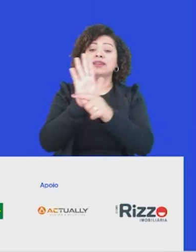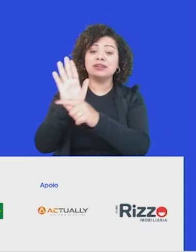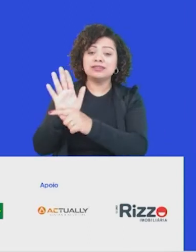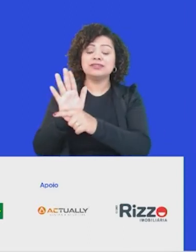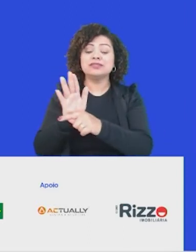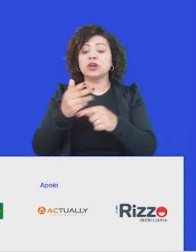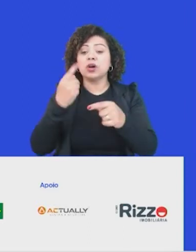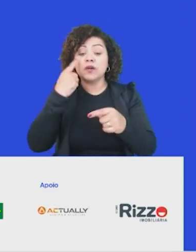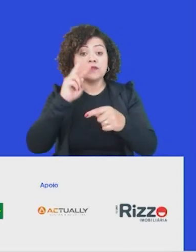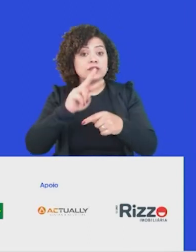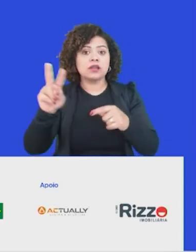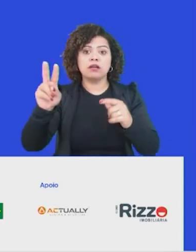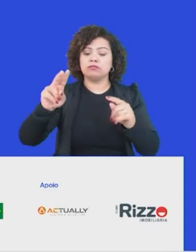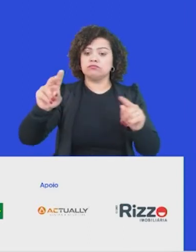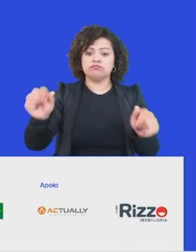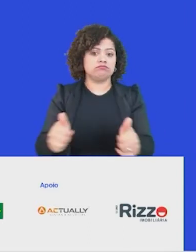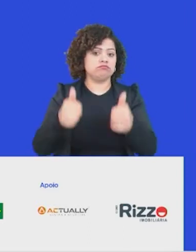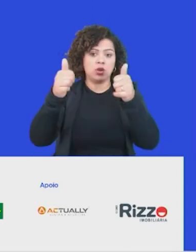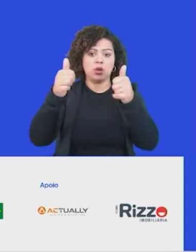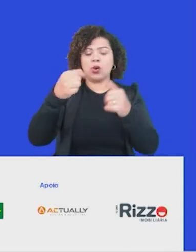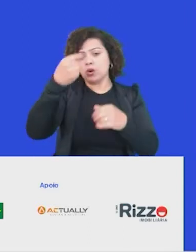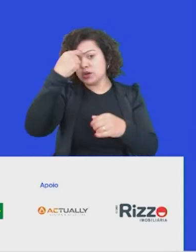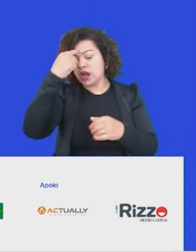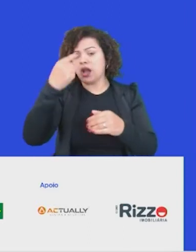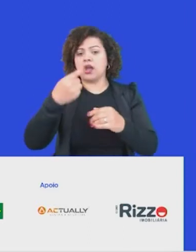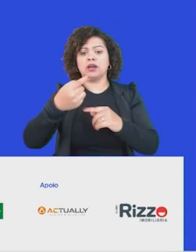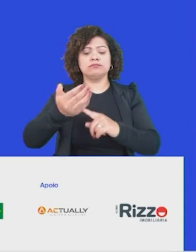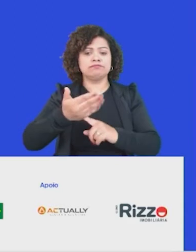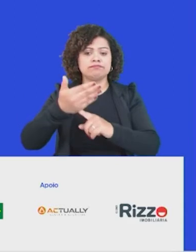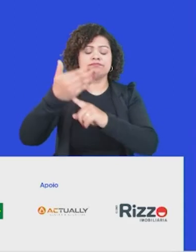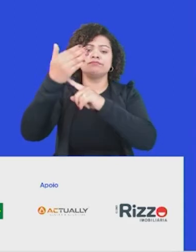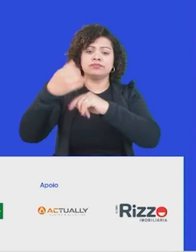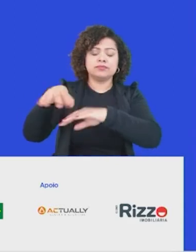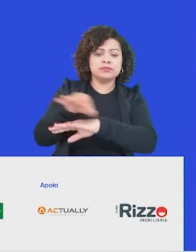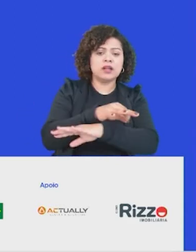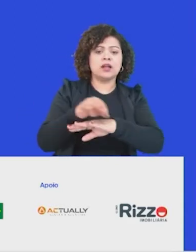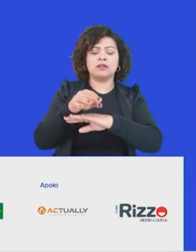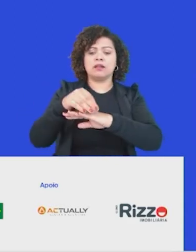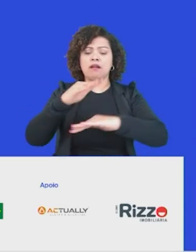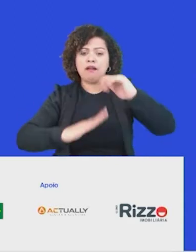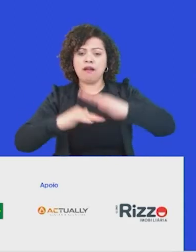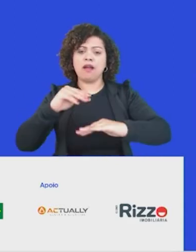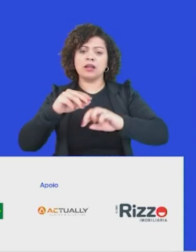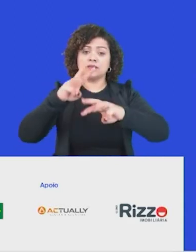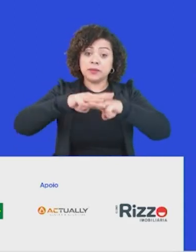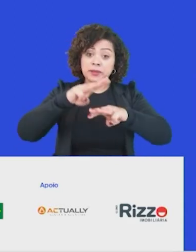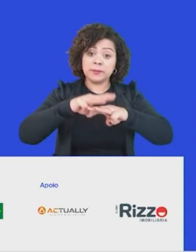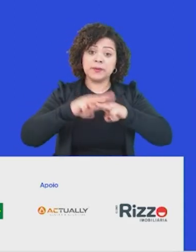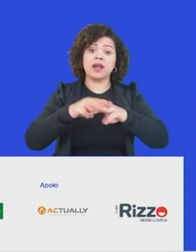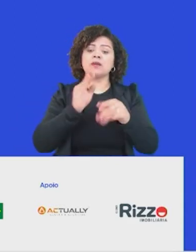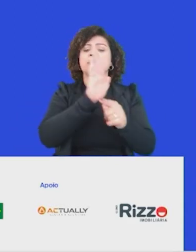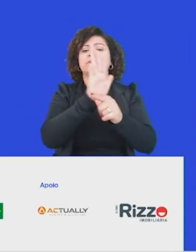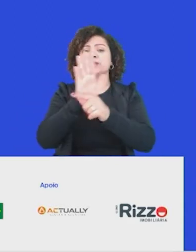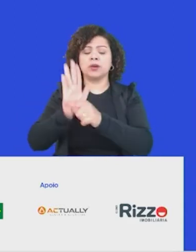visão de um mundo STEAM, com ciência, tecnologia, engenharia, artes e matemáticas para contribuir